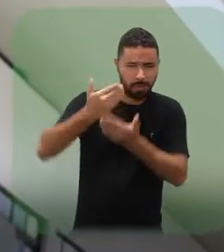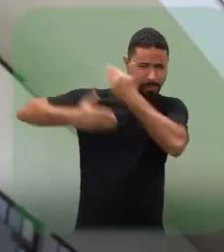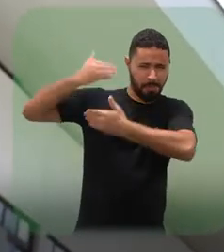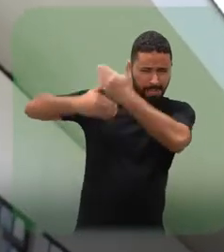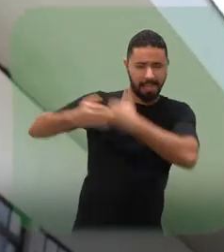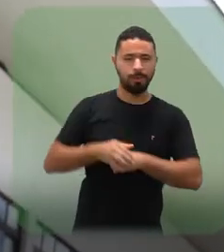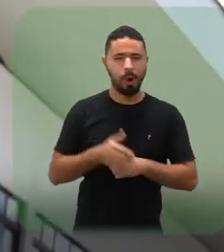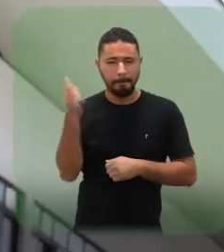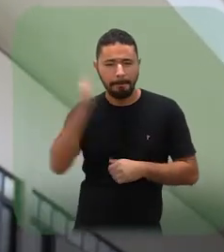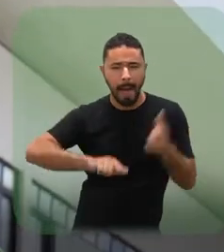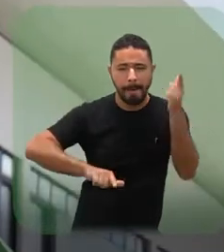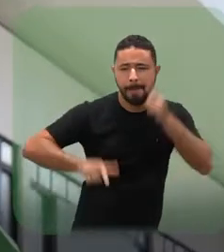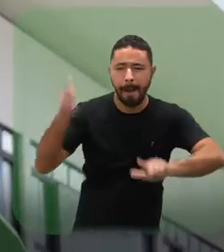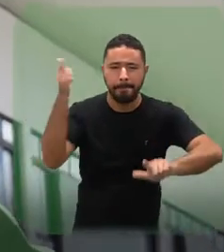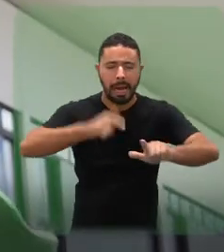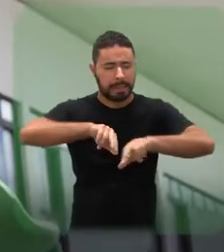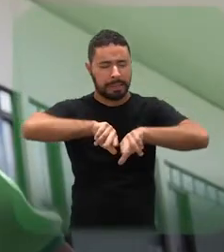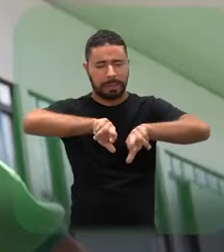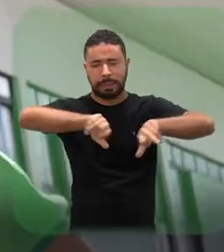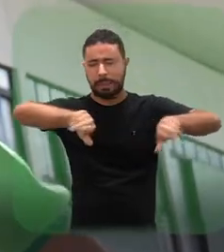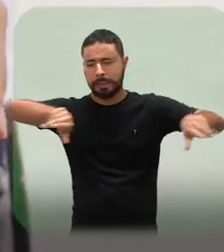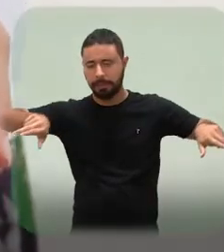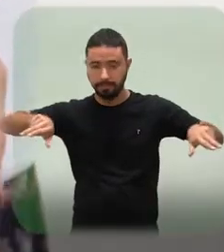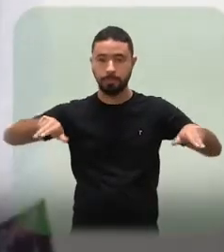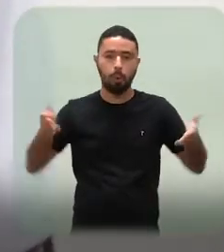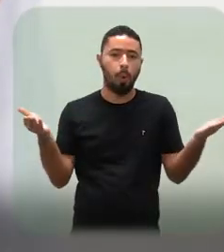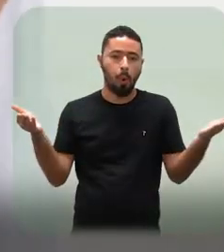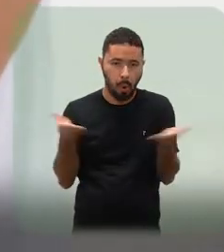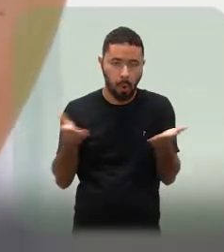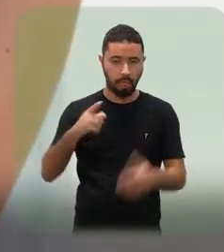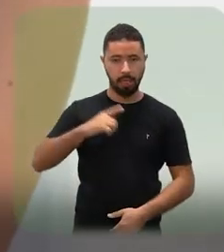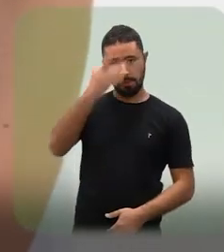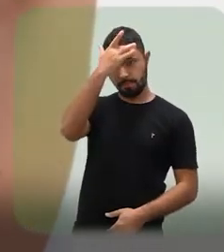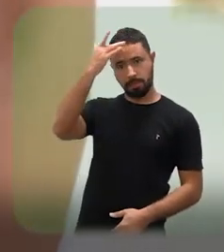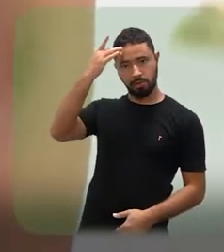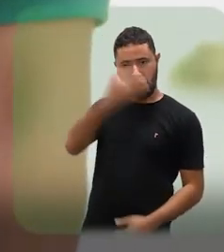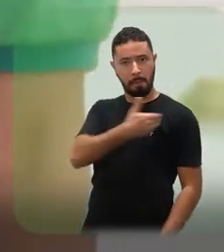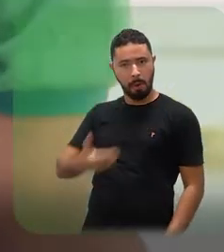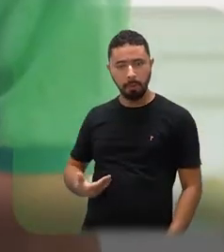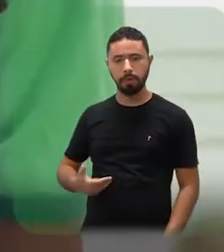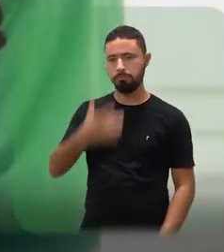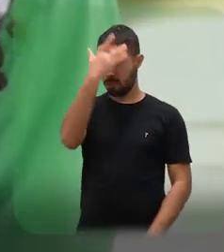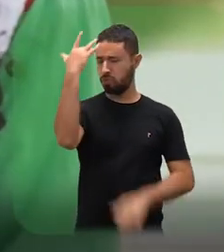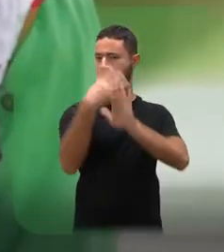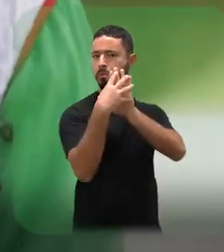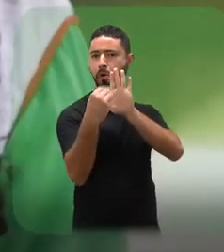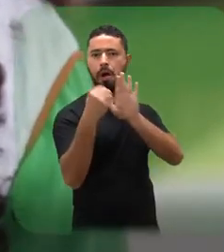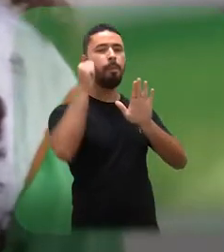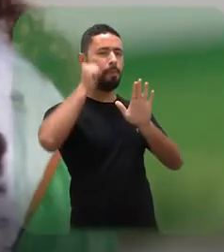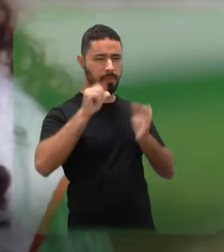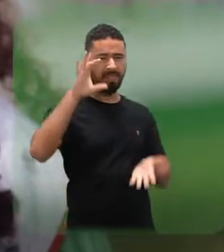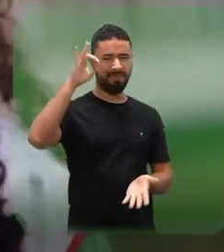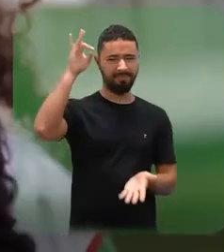de onde a gente começou, a gente conseguiu ganhar o mundo e vem ganhando o mundo. Então a gente tem figuras públicas, pessoas